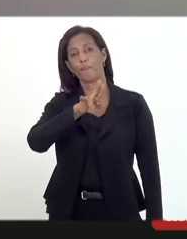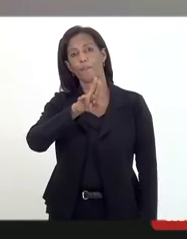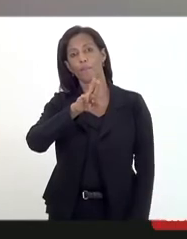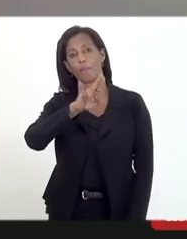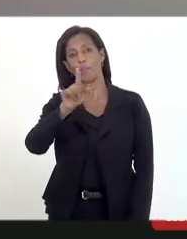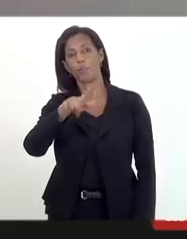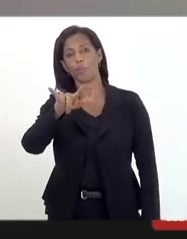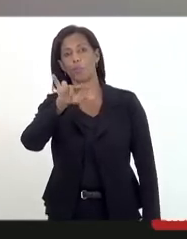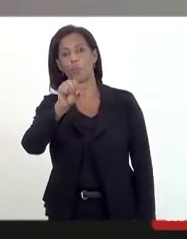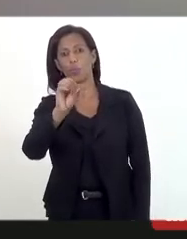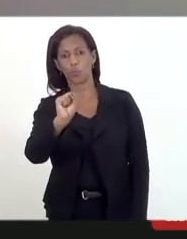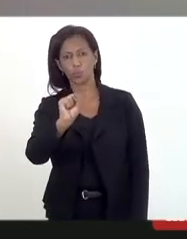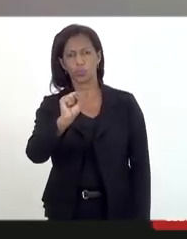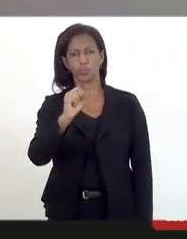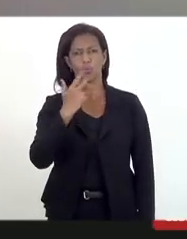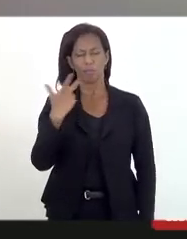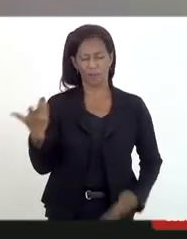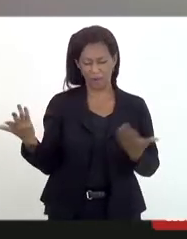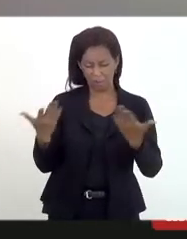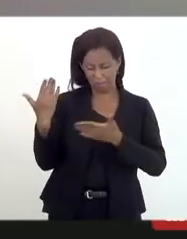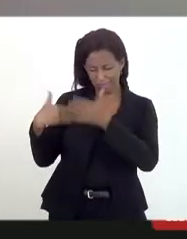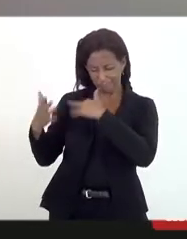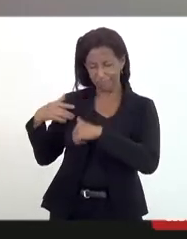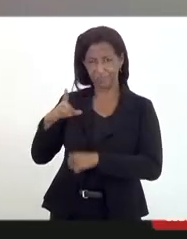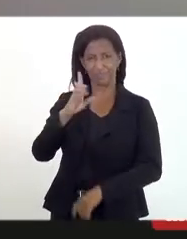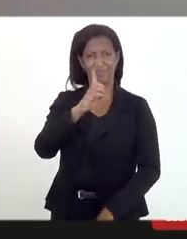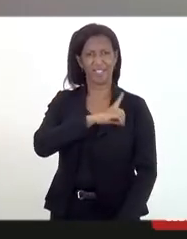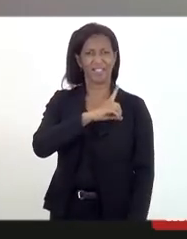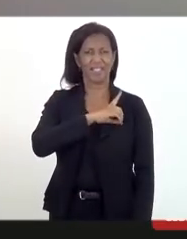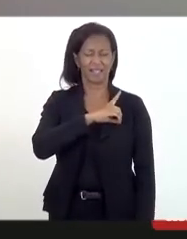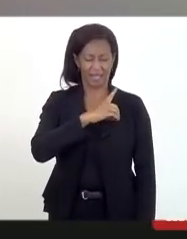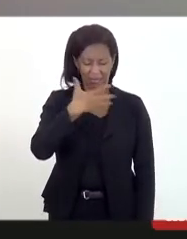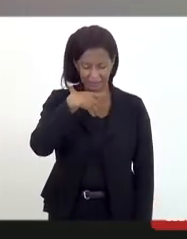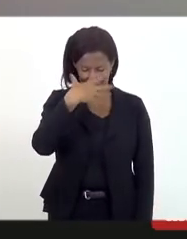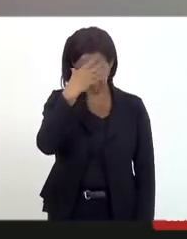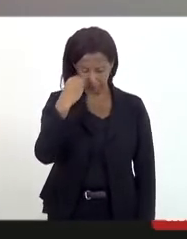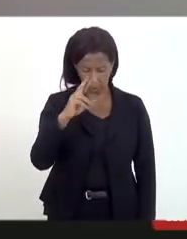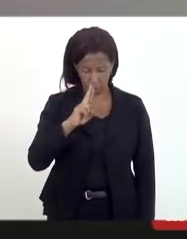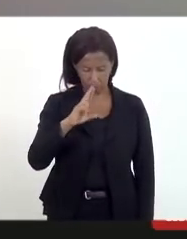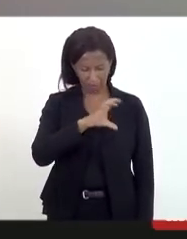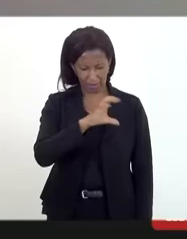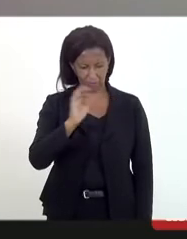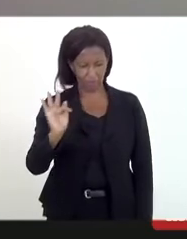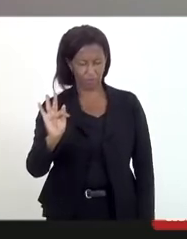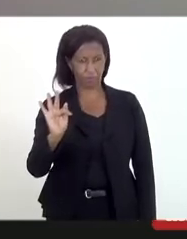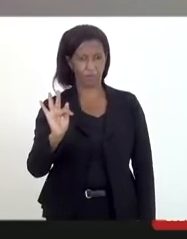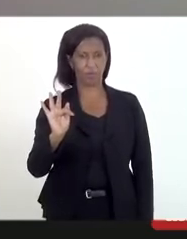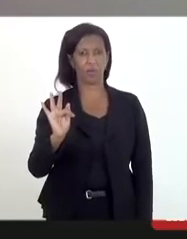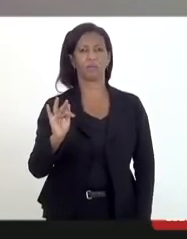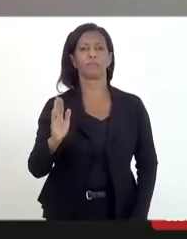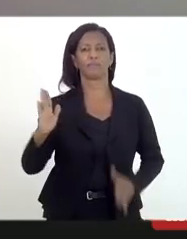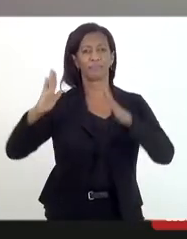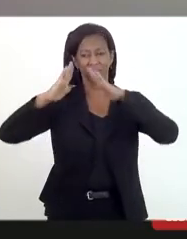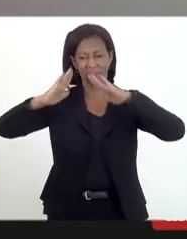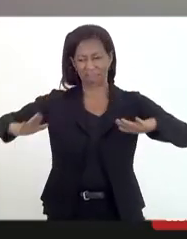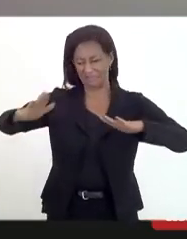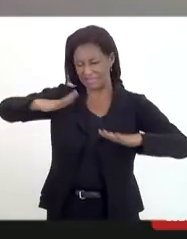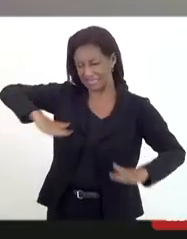de uma atuação específica da delegada, se não me engano, em Cabo Frio, terreiros sendo